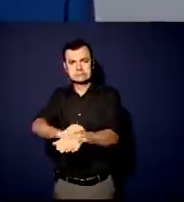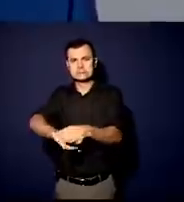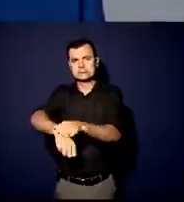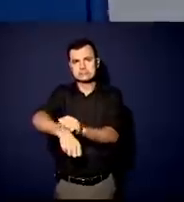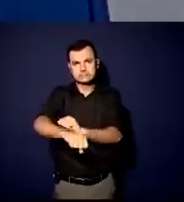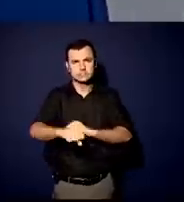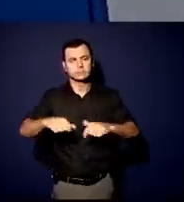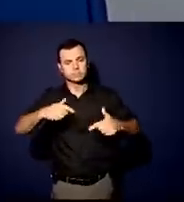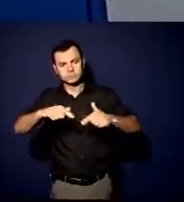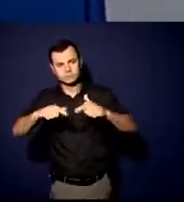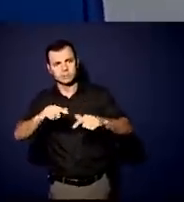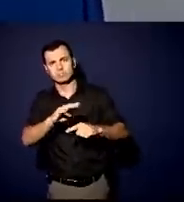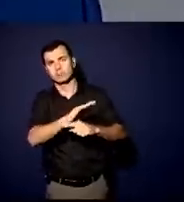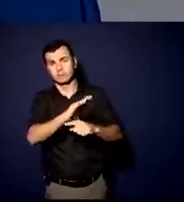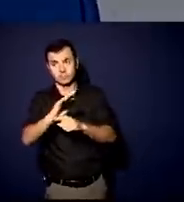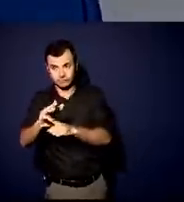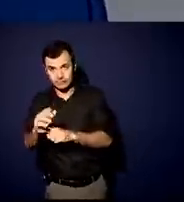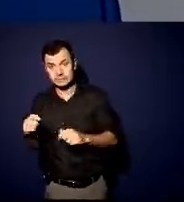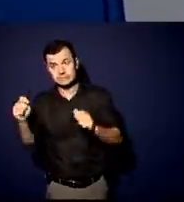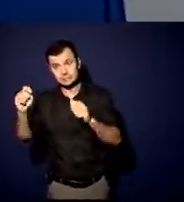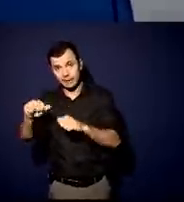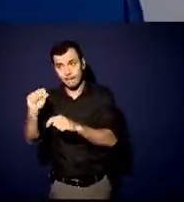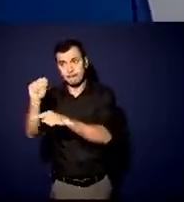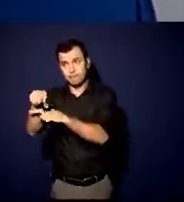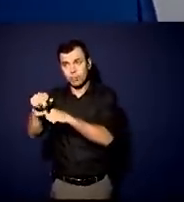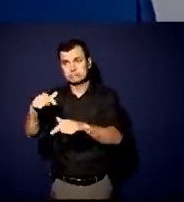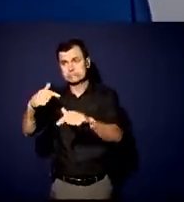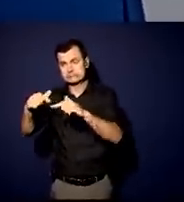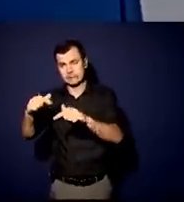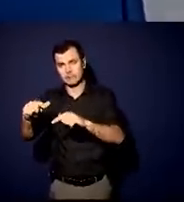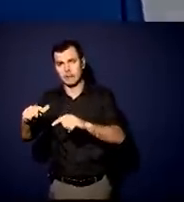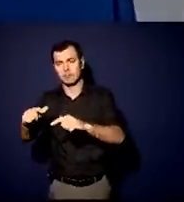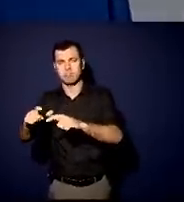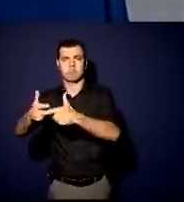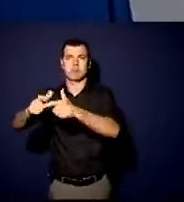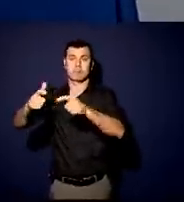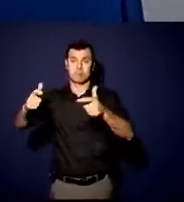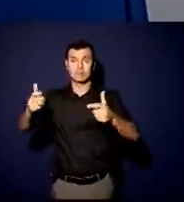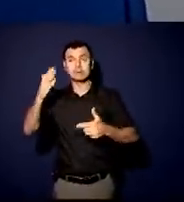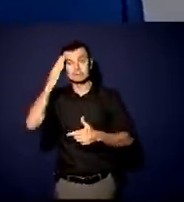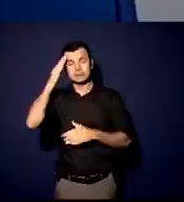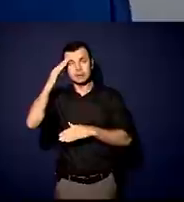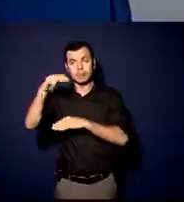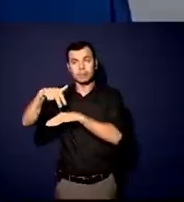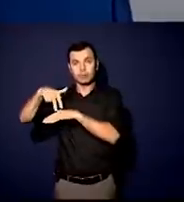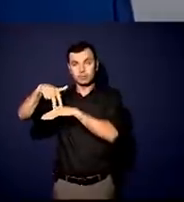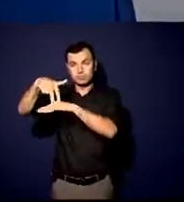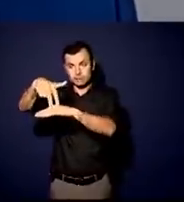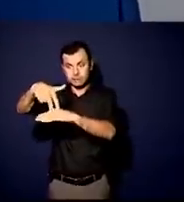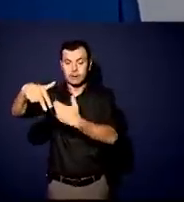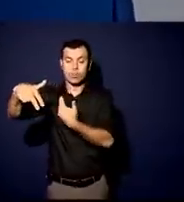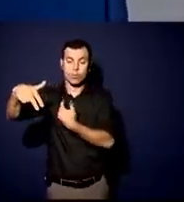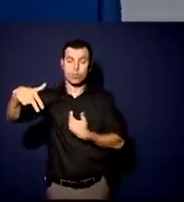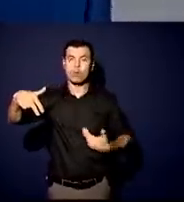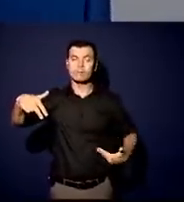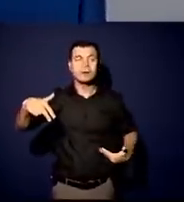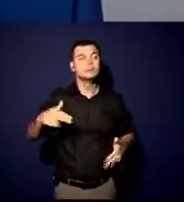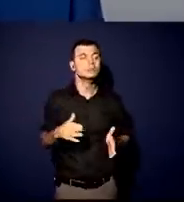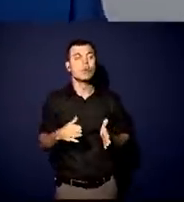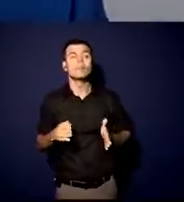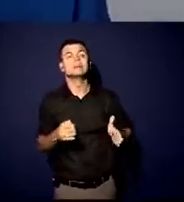diferença e a partir do momento que ela entende que precisa exercer esse protagonismo, o governo passa a ser melhor direcionado.